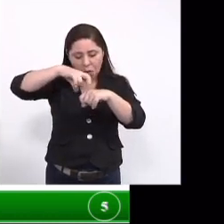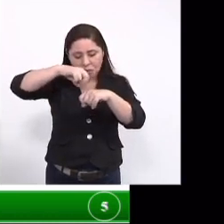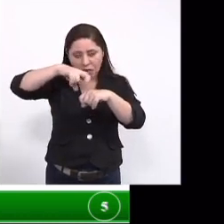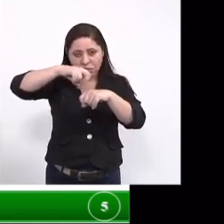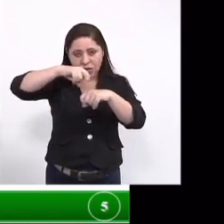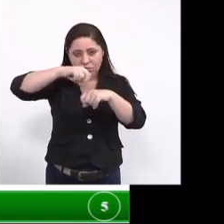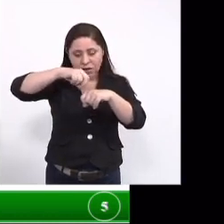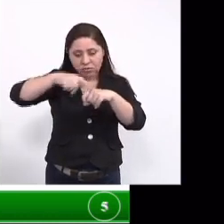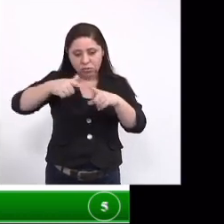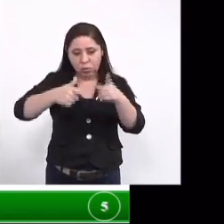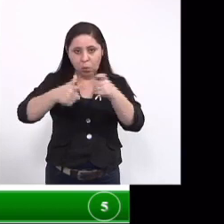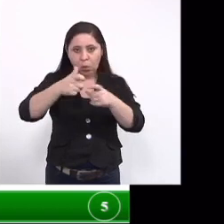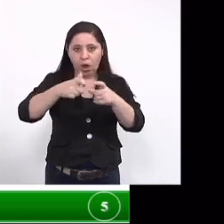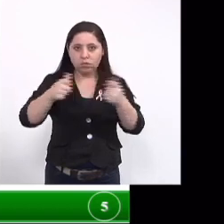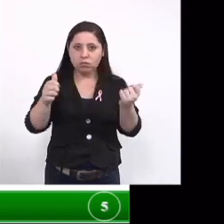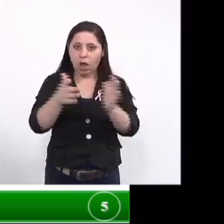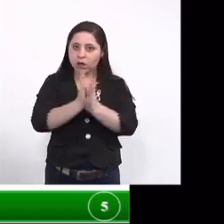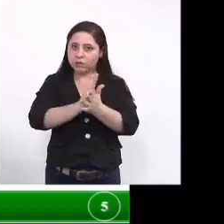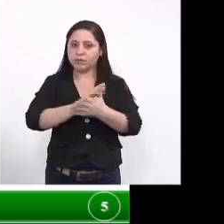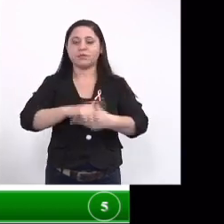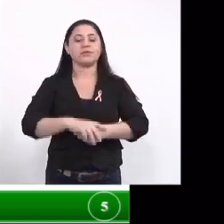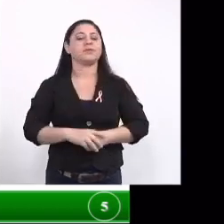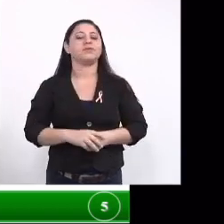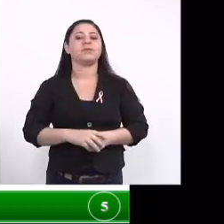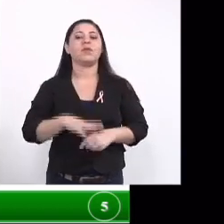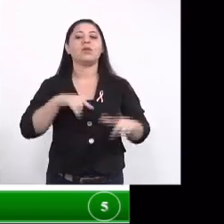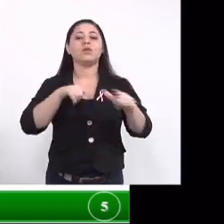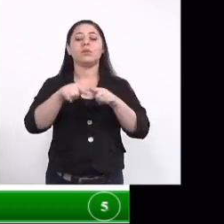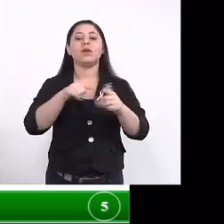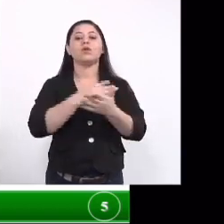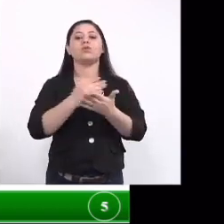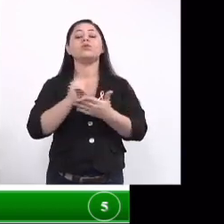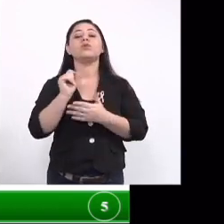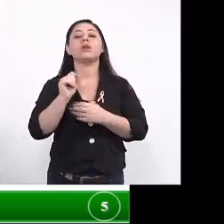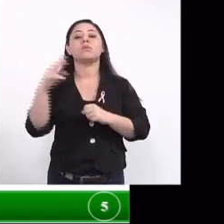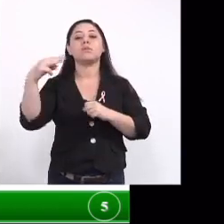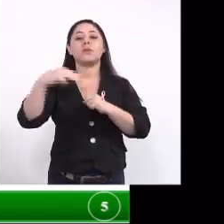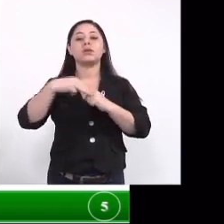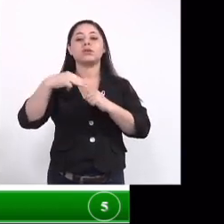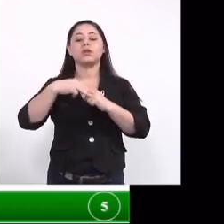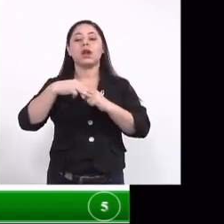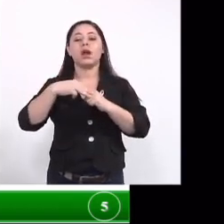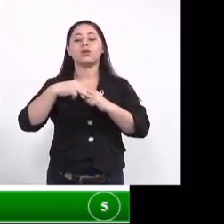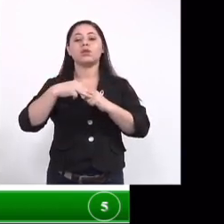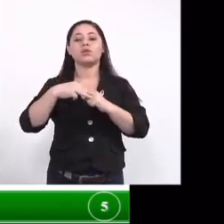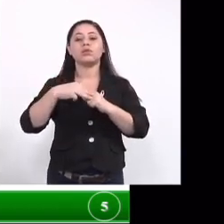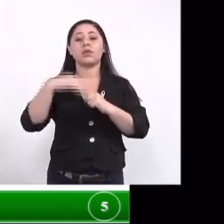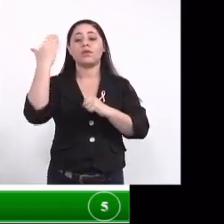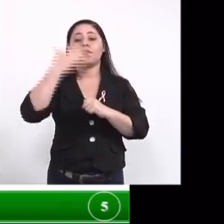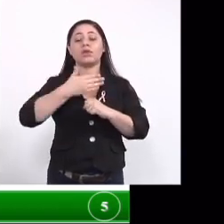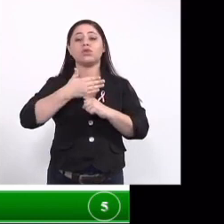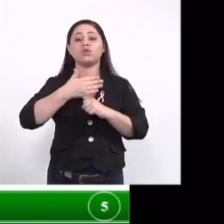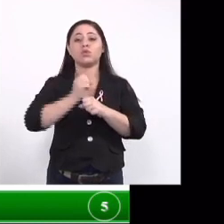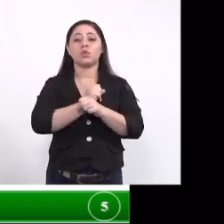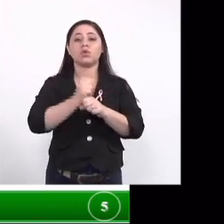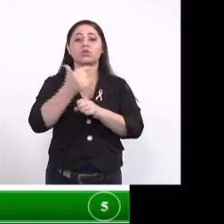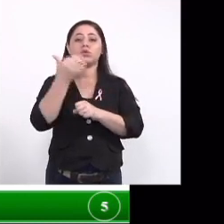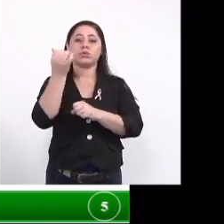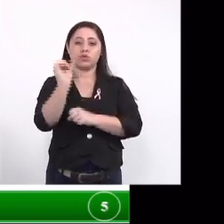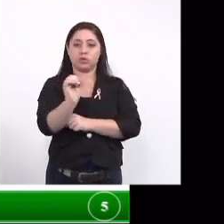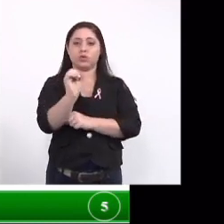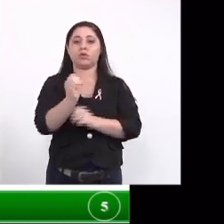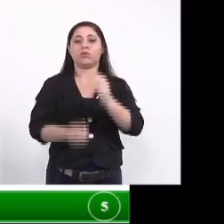o objetivo desse trabalho inicial foi oriundo de um mestrado que foi defendido no ano de 2018 onde nós